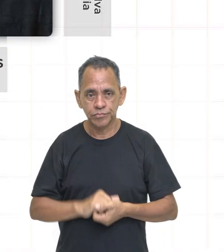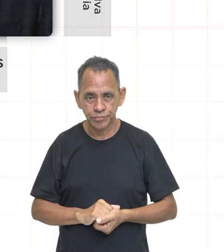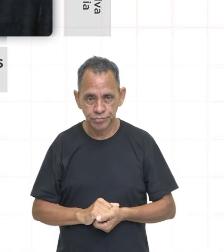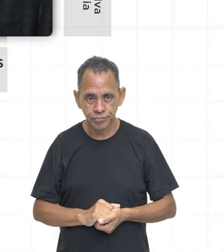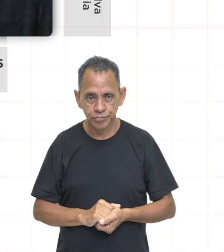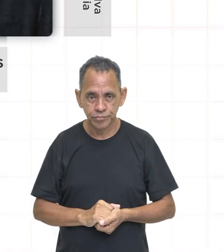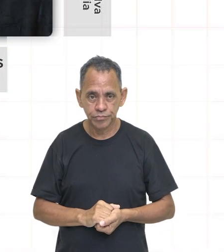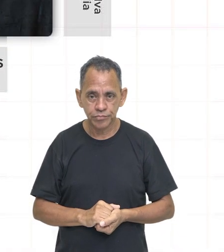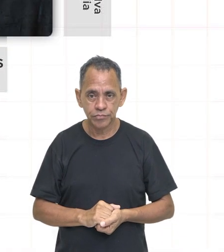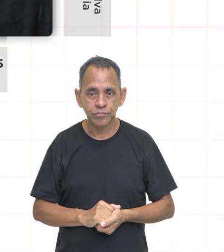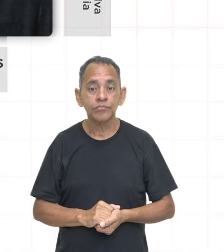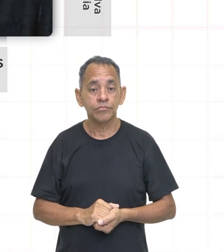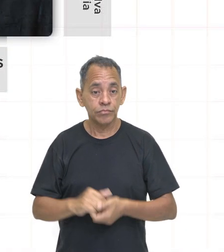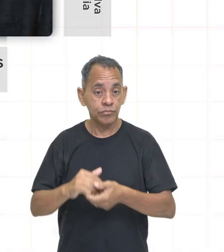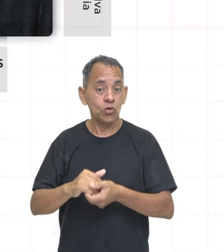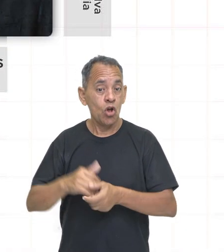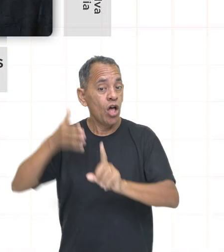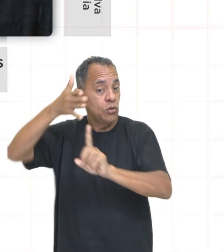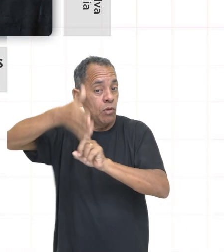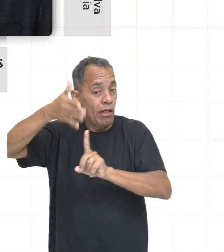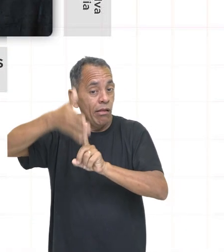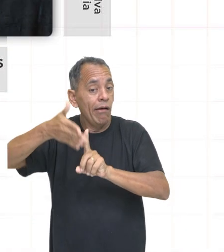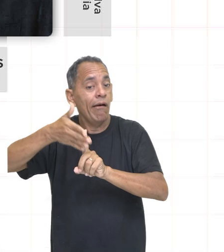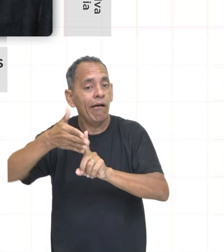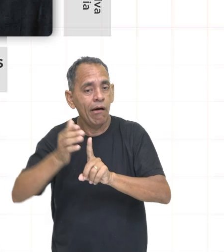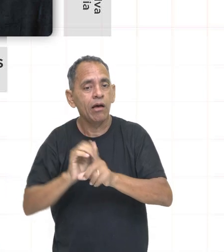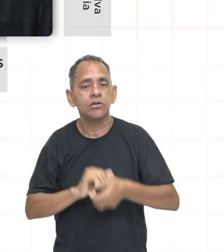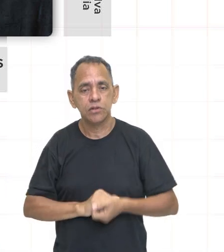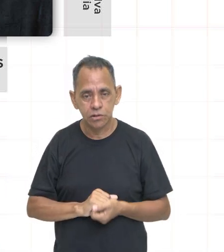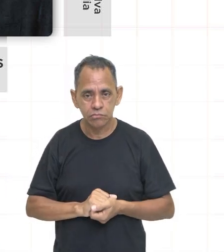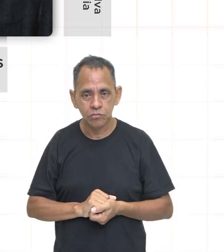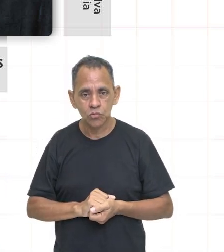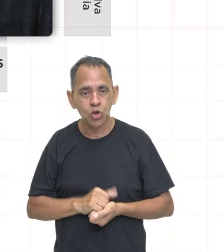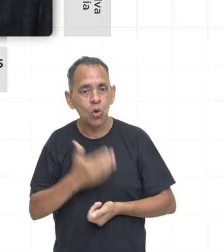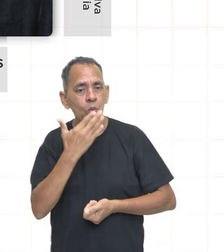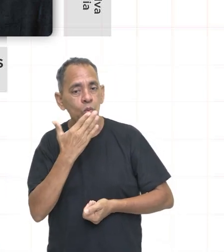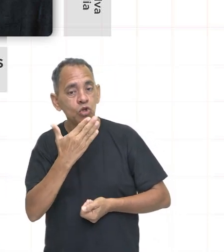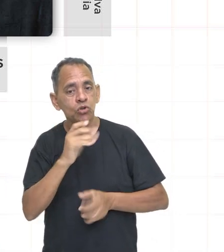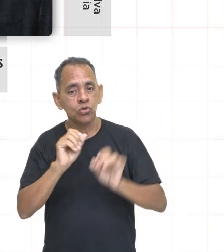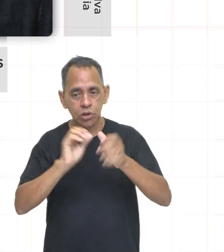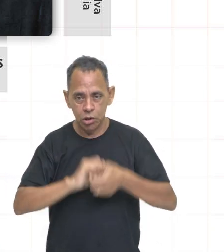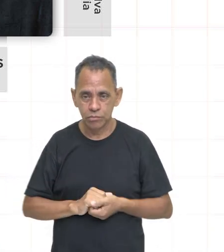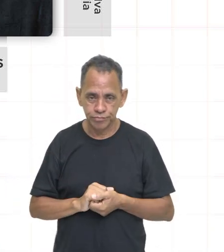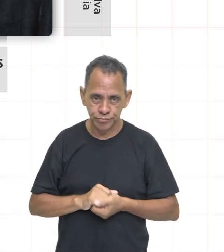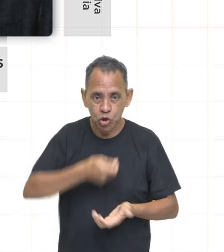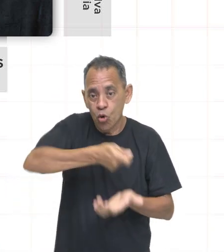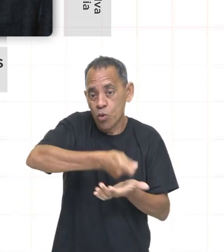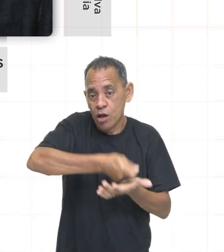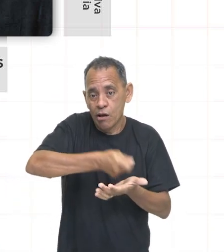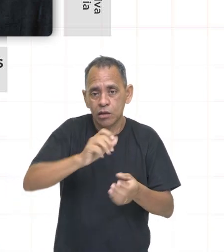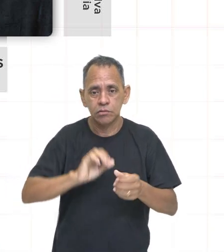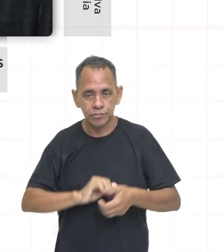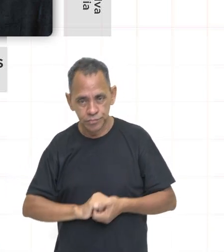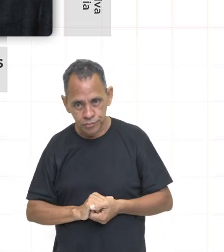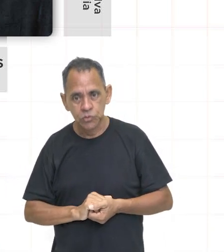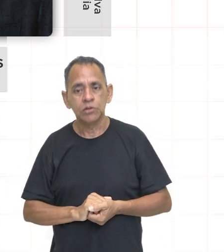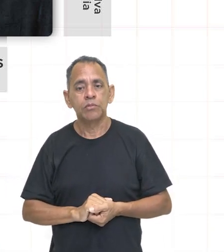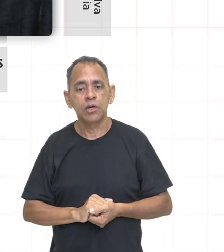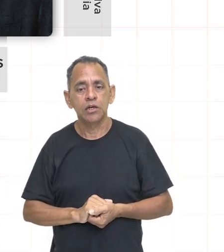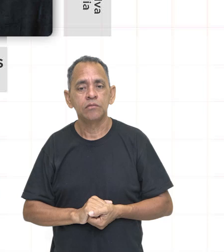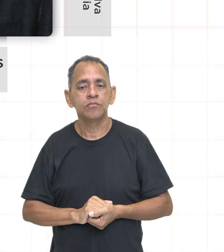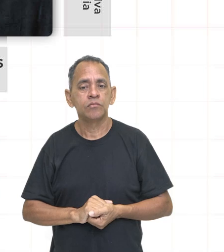em favor das diretas já se espalharam pelo país, mobilizando milhares de pessoas. A emenda que